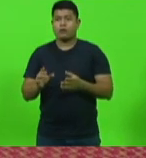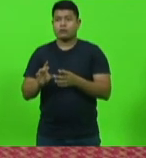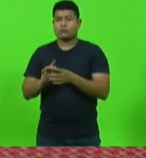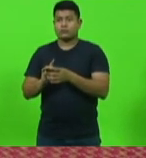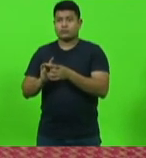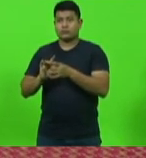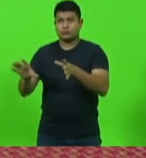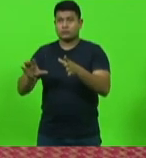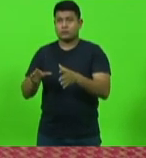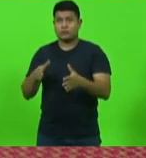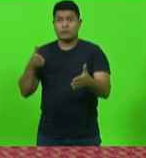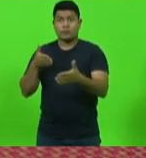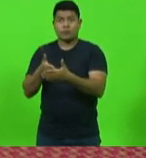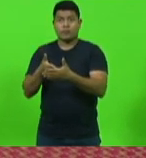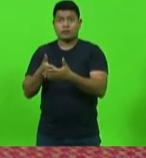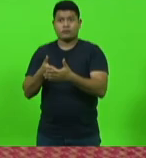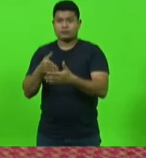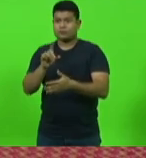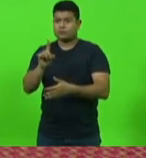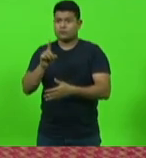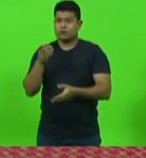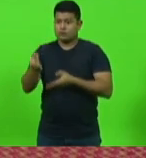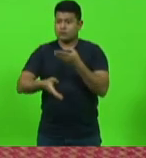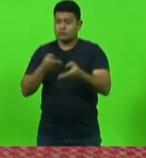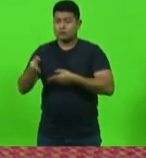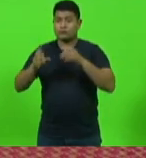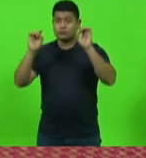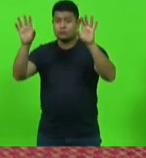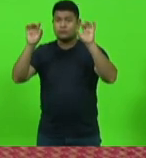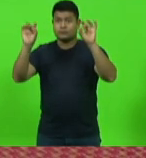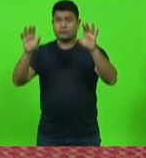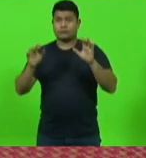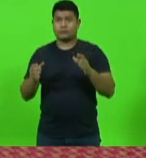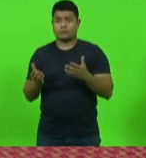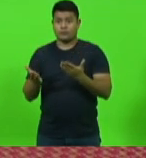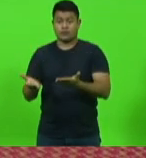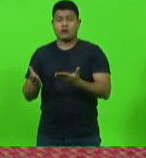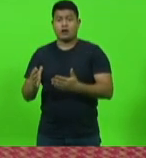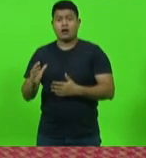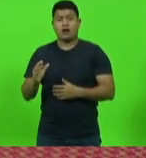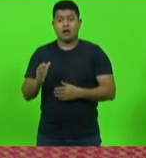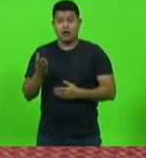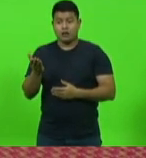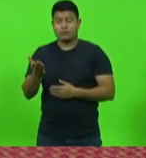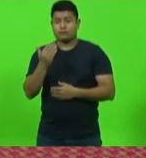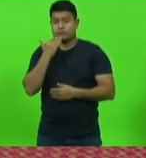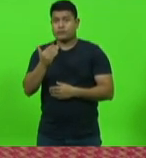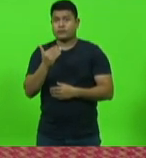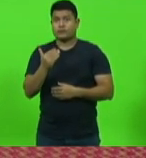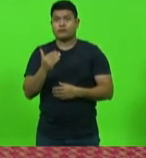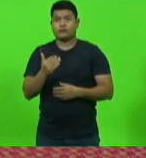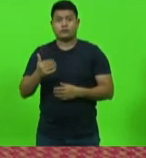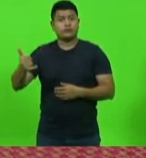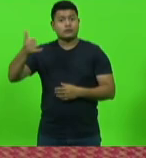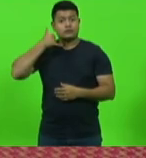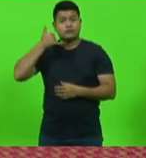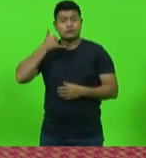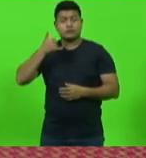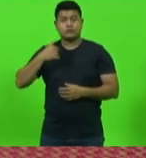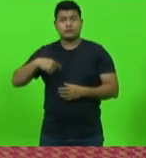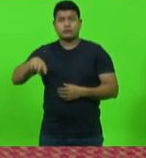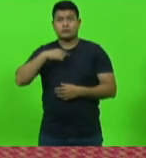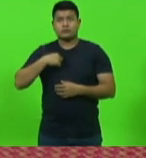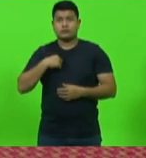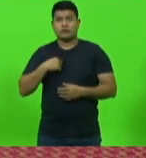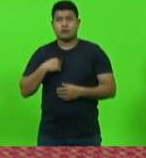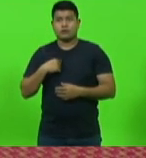segurança. A gente dá um trato especial para o cidadão quando a gente atende lá a ocorrência, que ele chama através dos telefones da gente, e hoje a está virando as